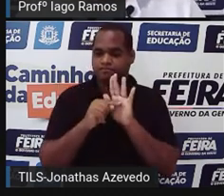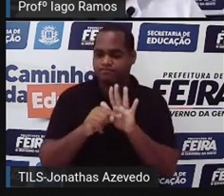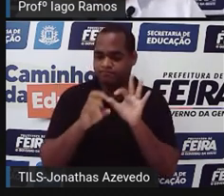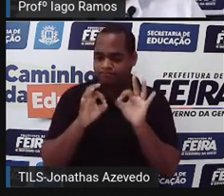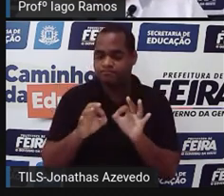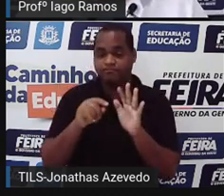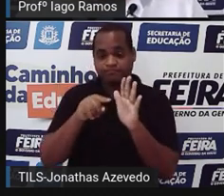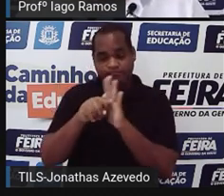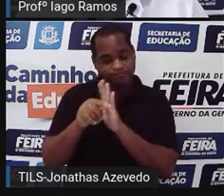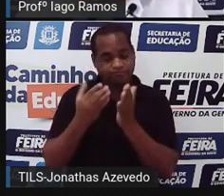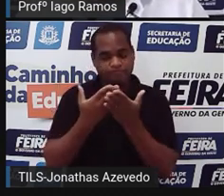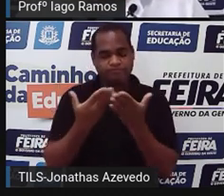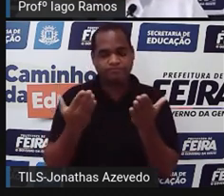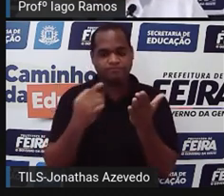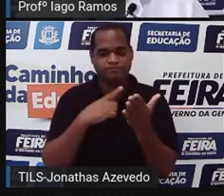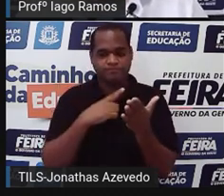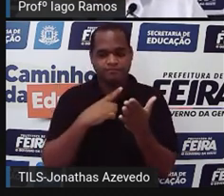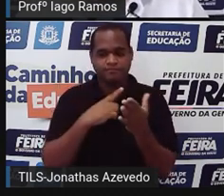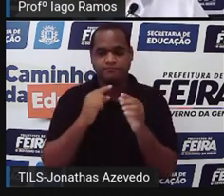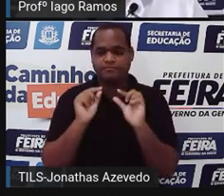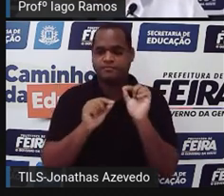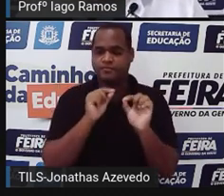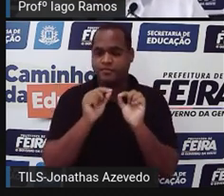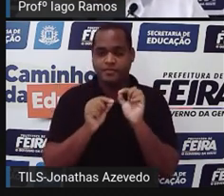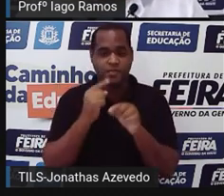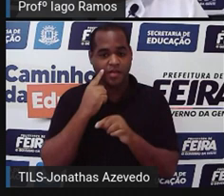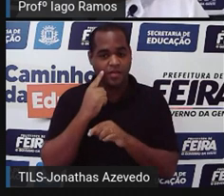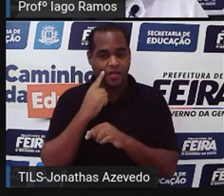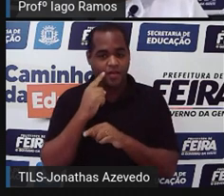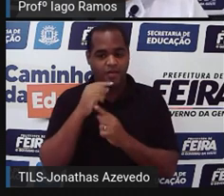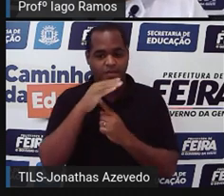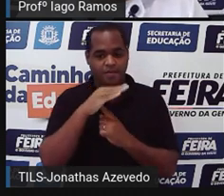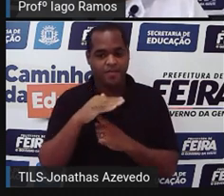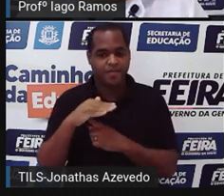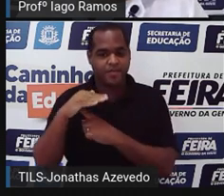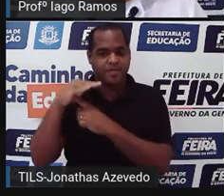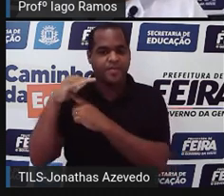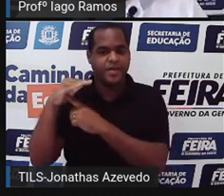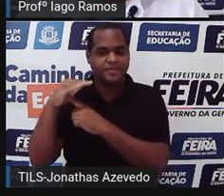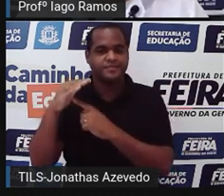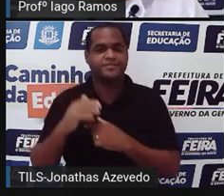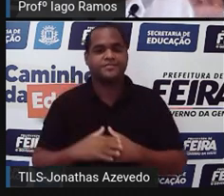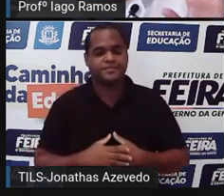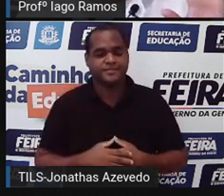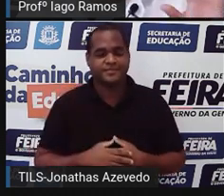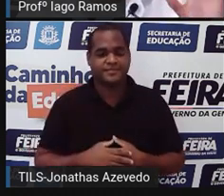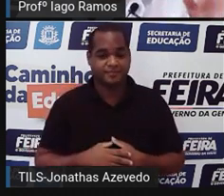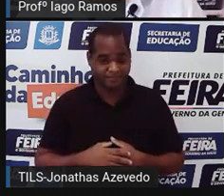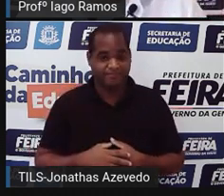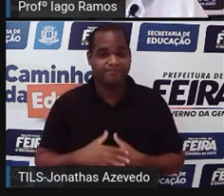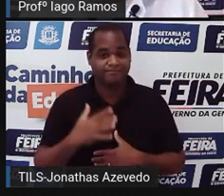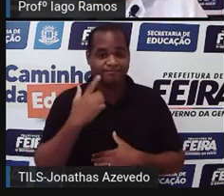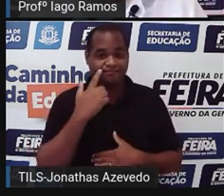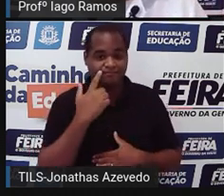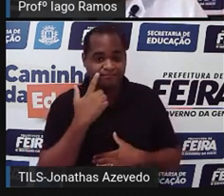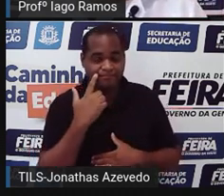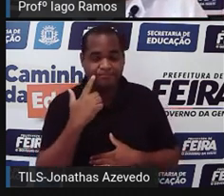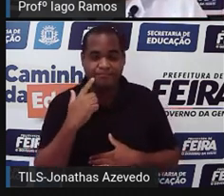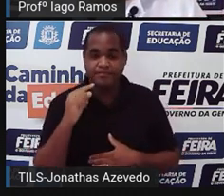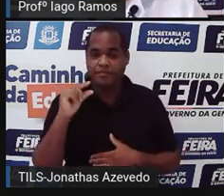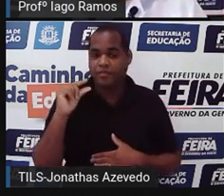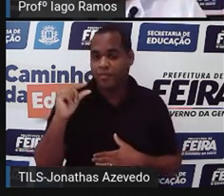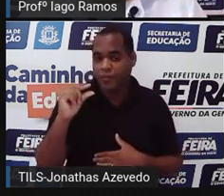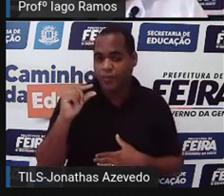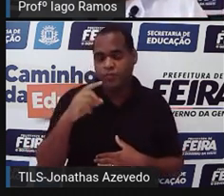sempre traz essa escala. A gente chama isso de escala. Tá bom? Então, se você acha que você